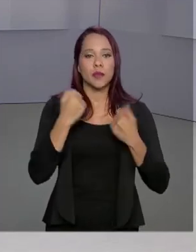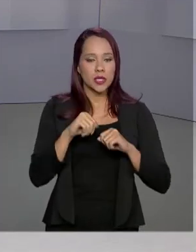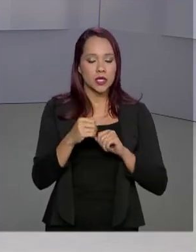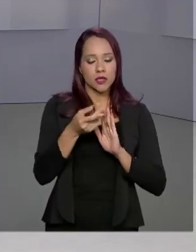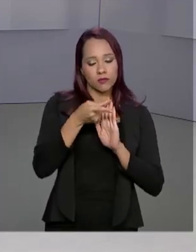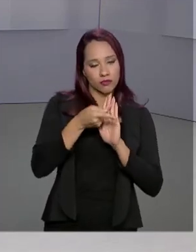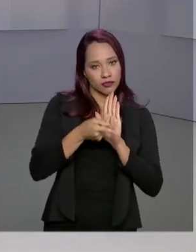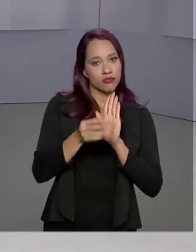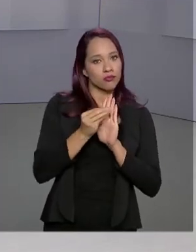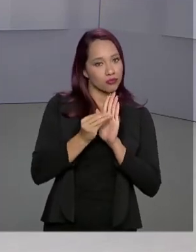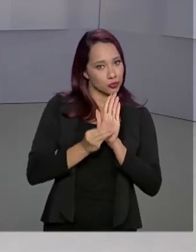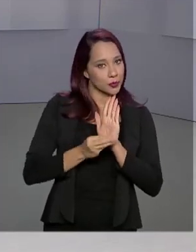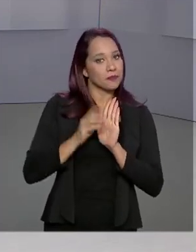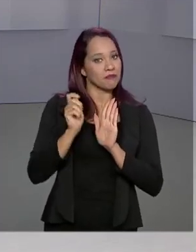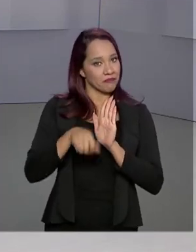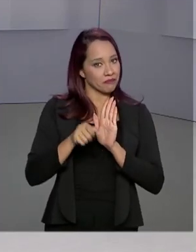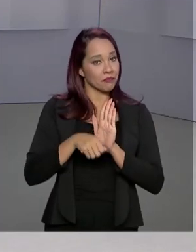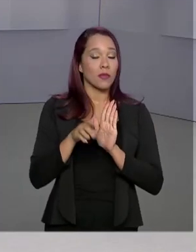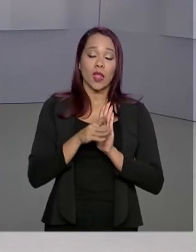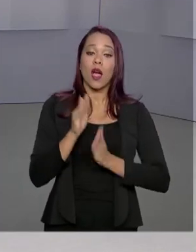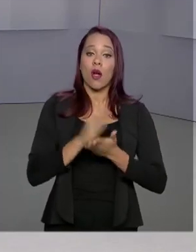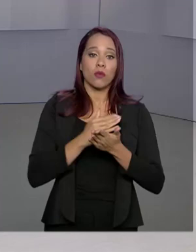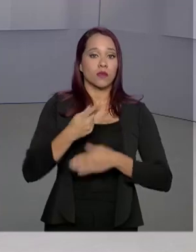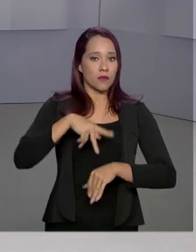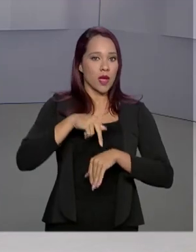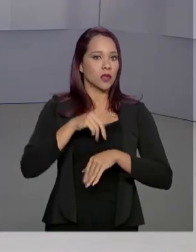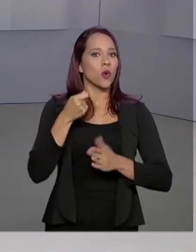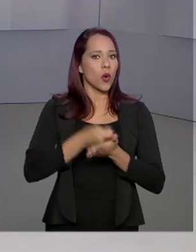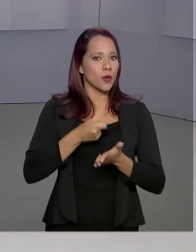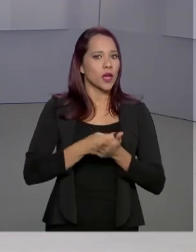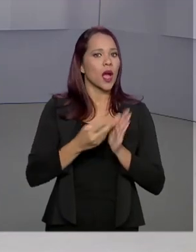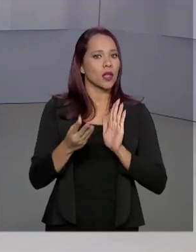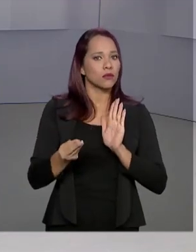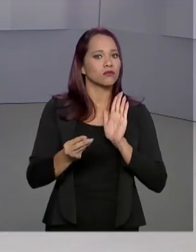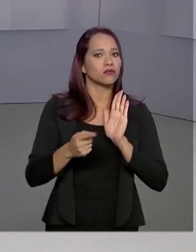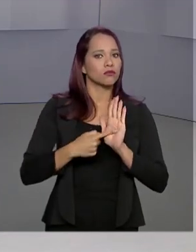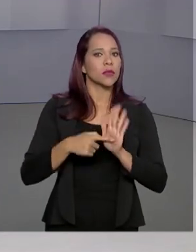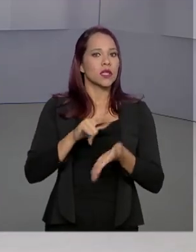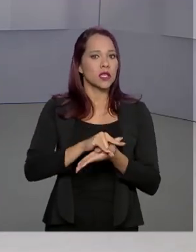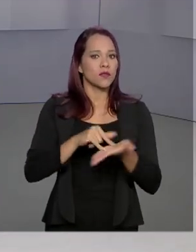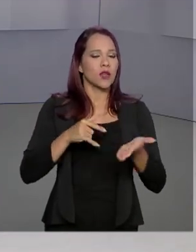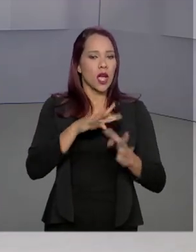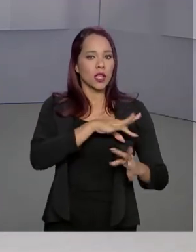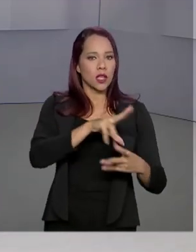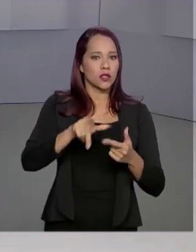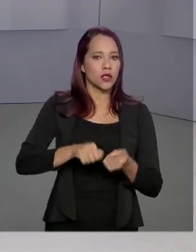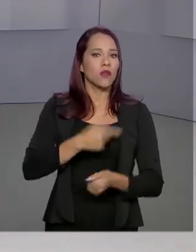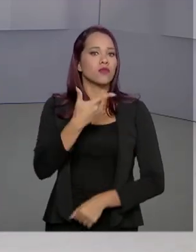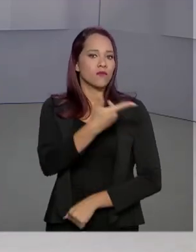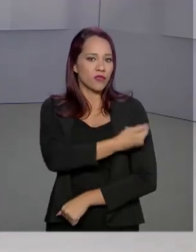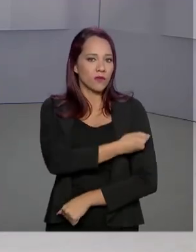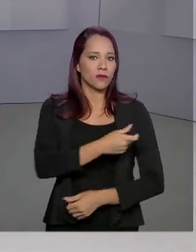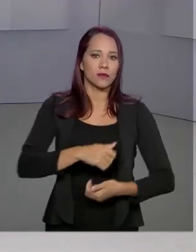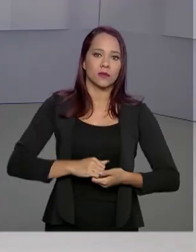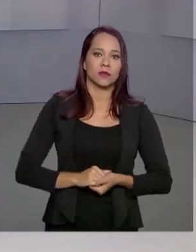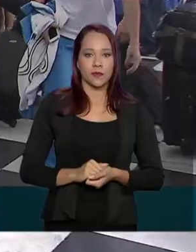planejamento da viagem. Em alguns países, é obrigatória a apresentação do Certificado Internacional de Vacinação.